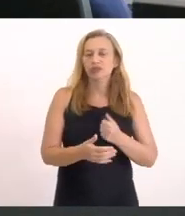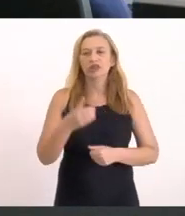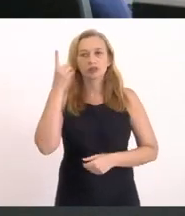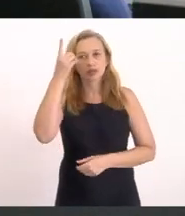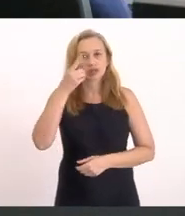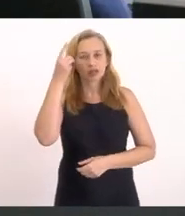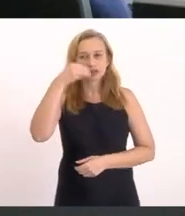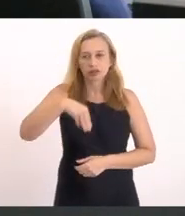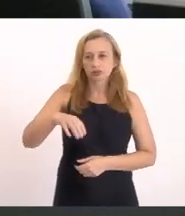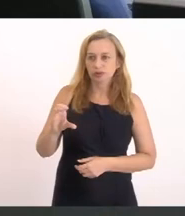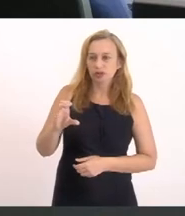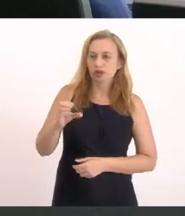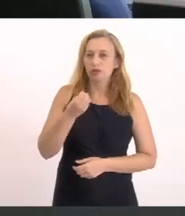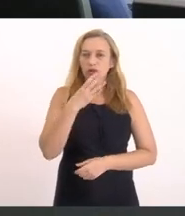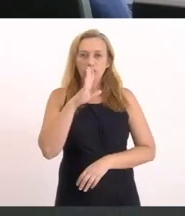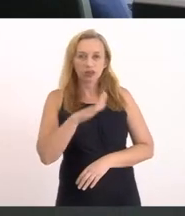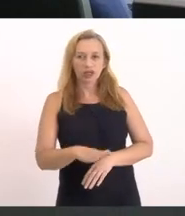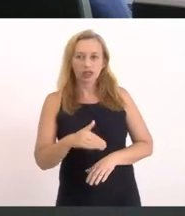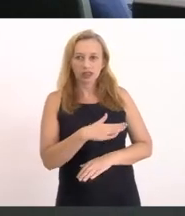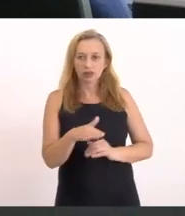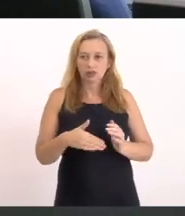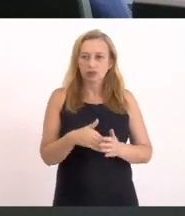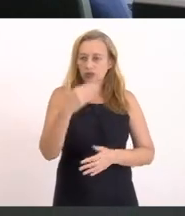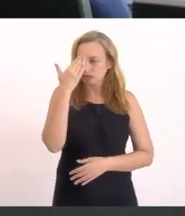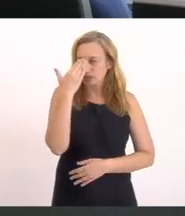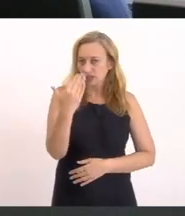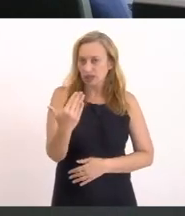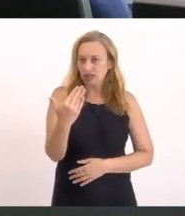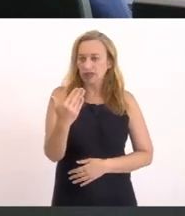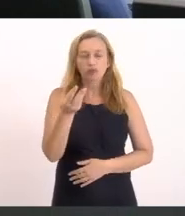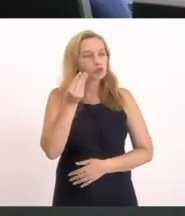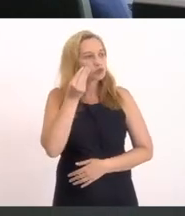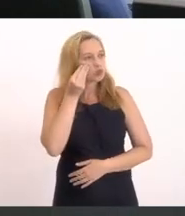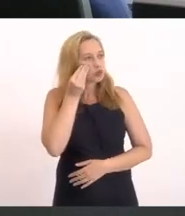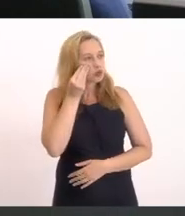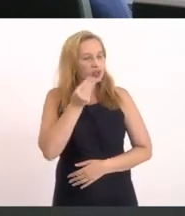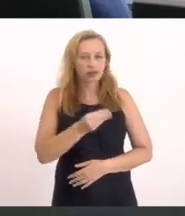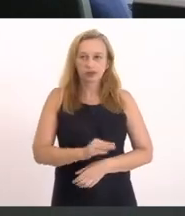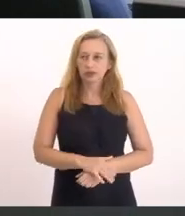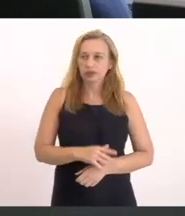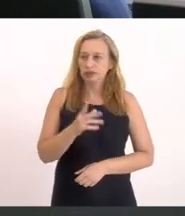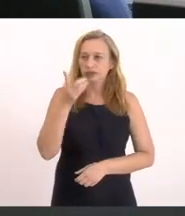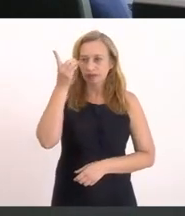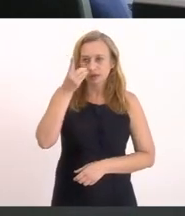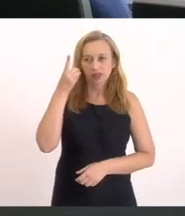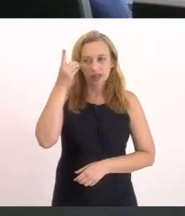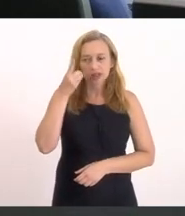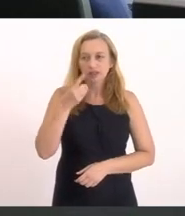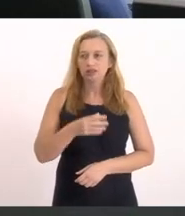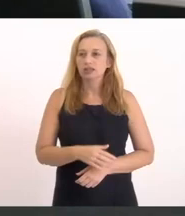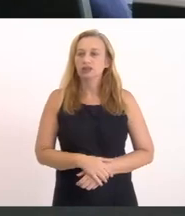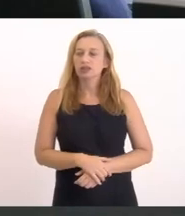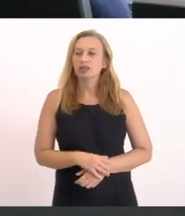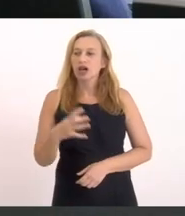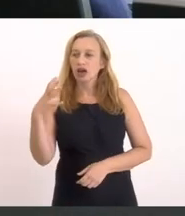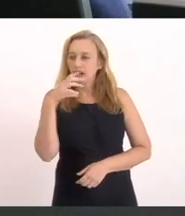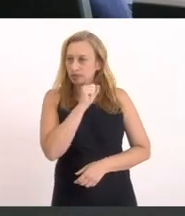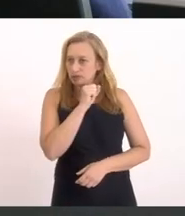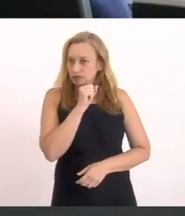Boa tarde a todos E obrigado pela Pela oportunidade Deputado Vou ser bem rápido